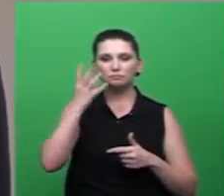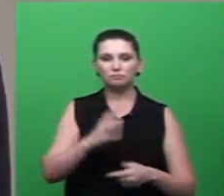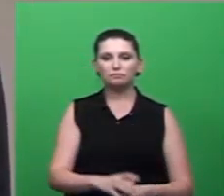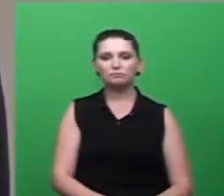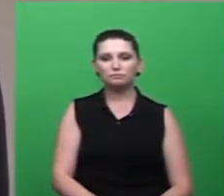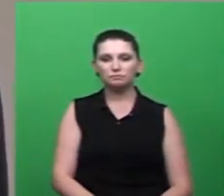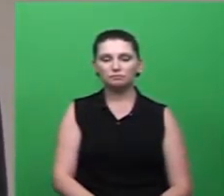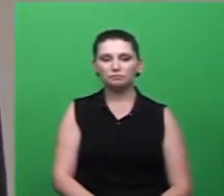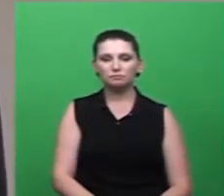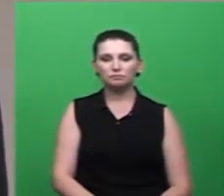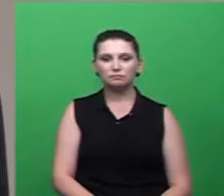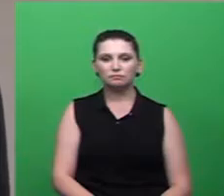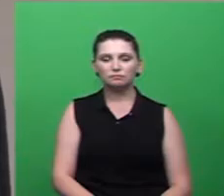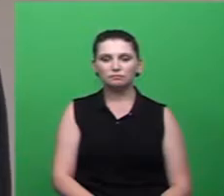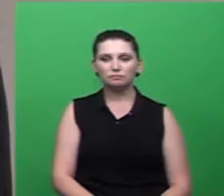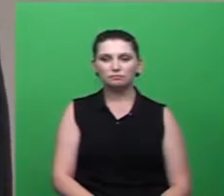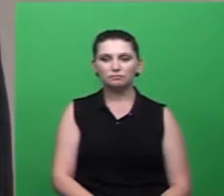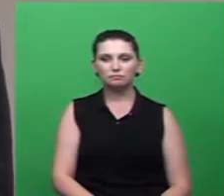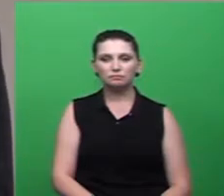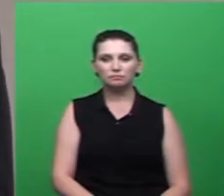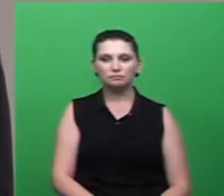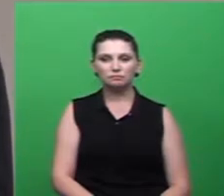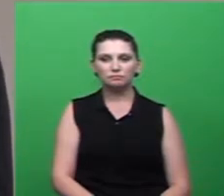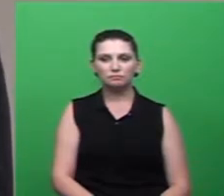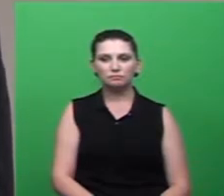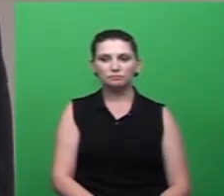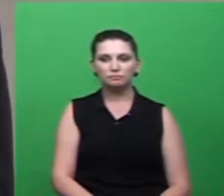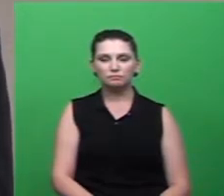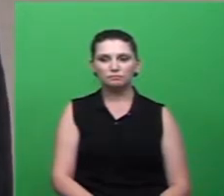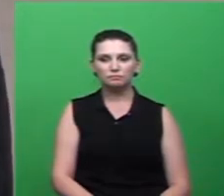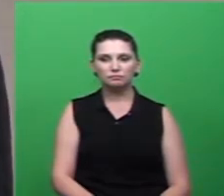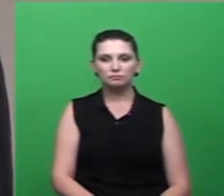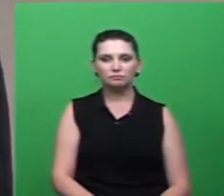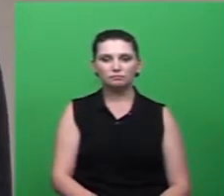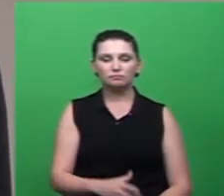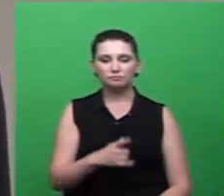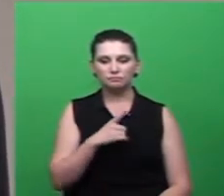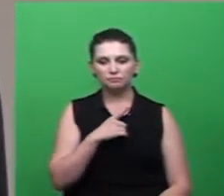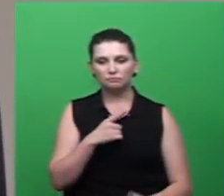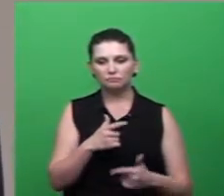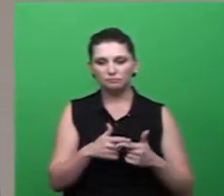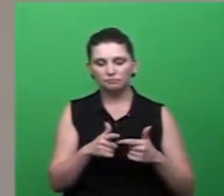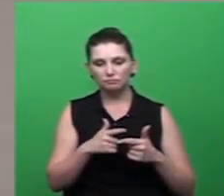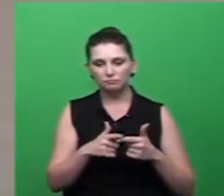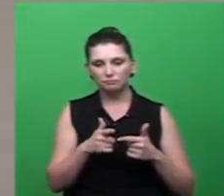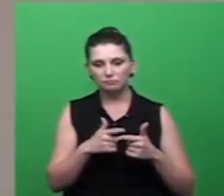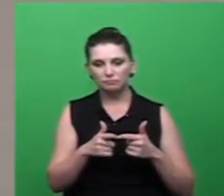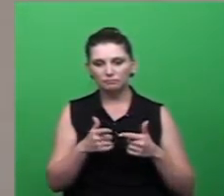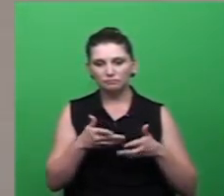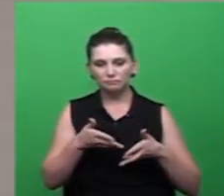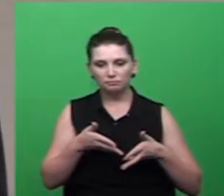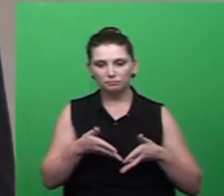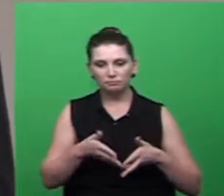tinha encontrado lá um dos problemas é essa vertente que